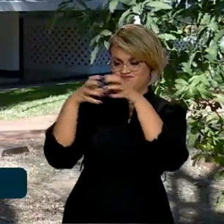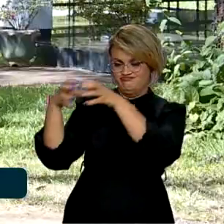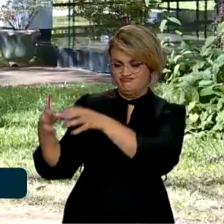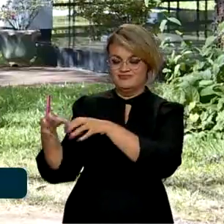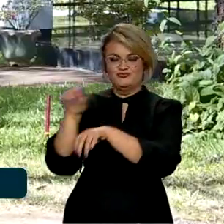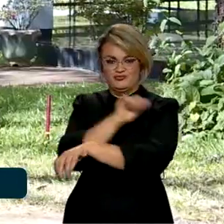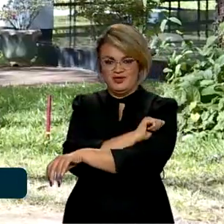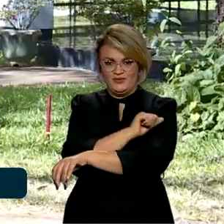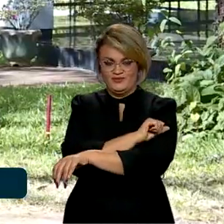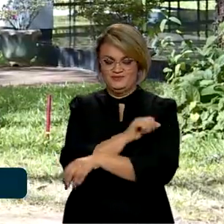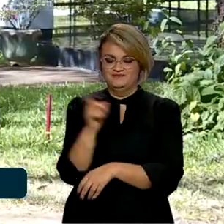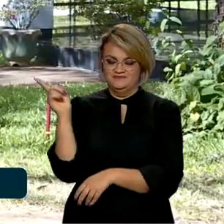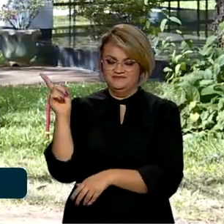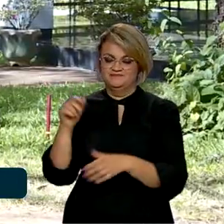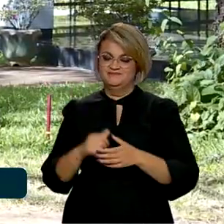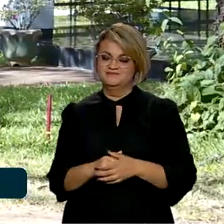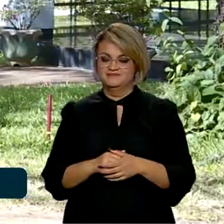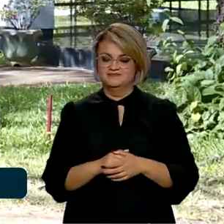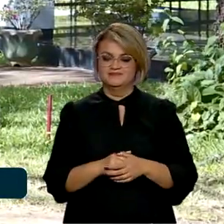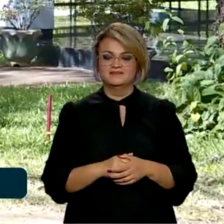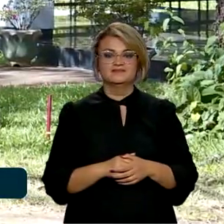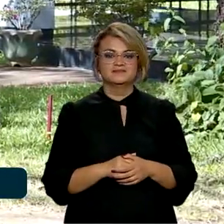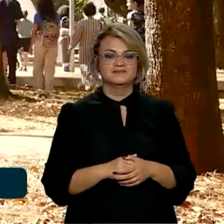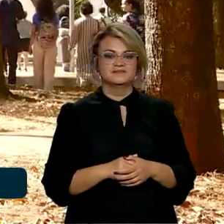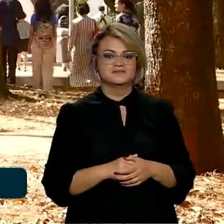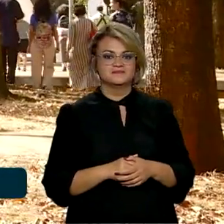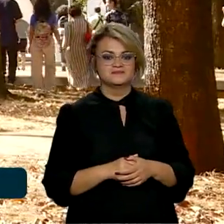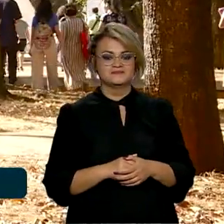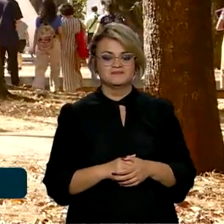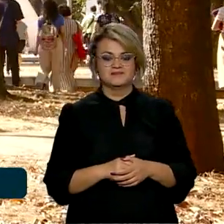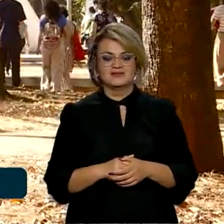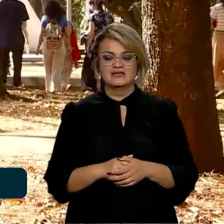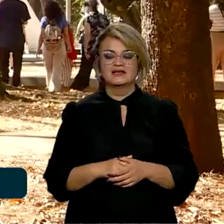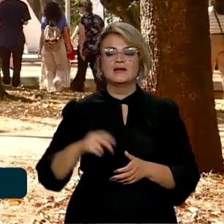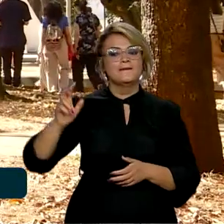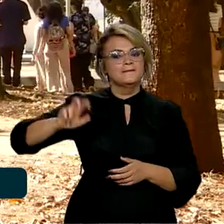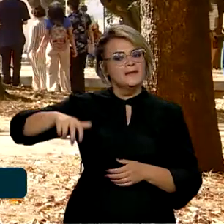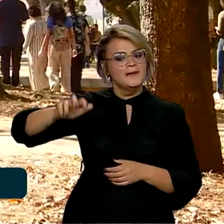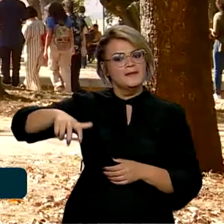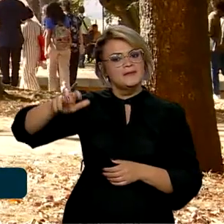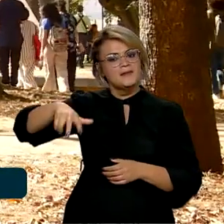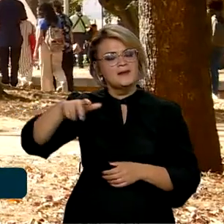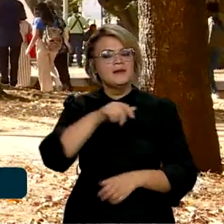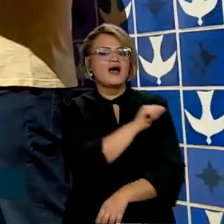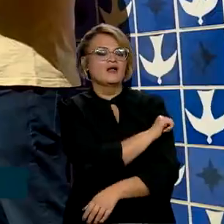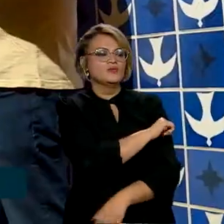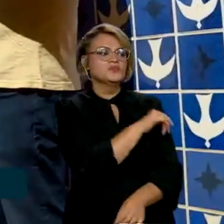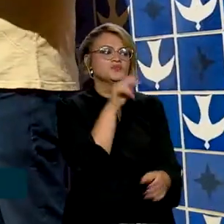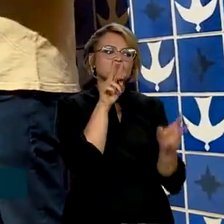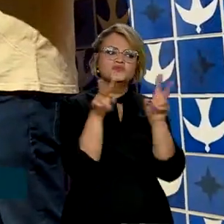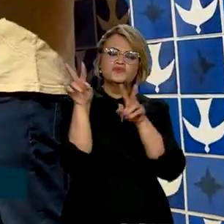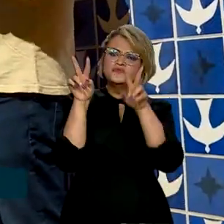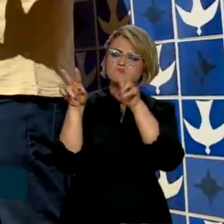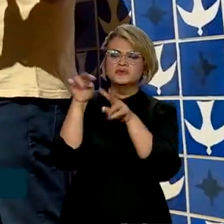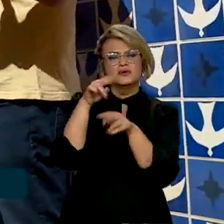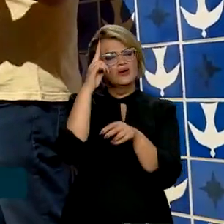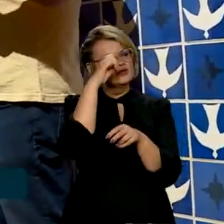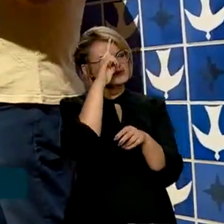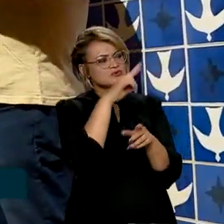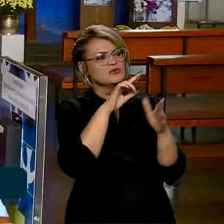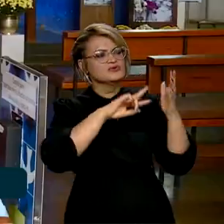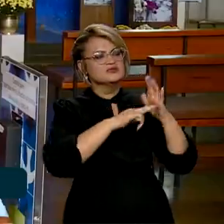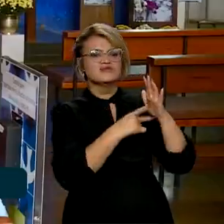urbanístico de Lúcio Costa para a capital federal. Na caminhada, os alunos conheceram a história e o